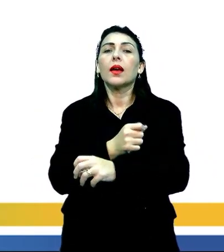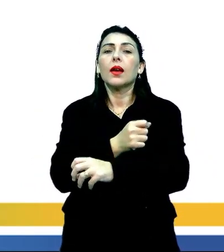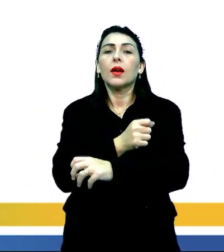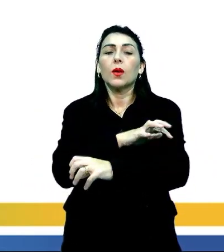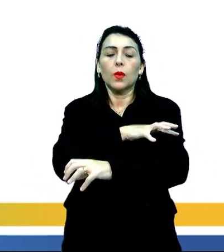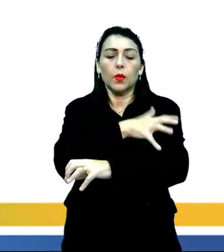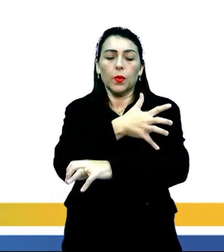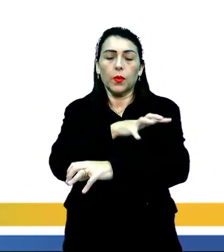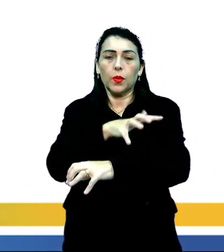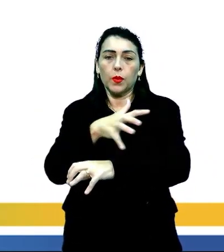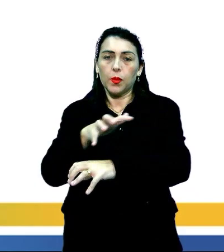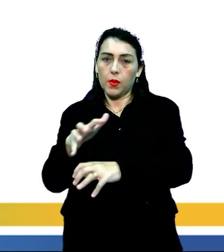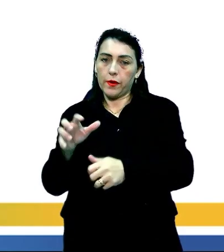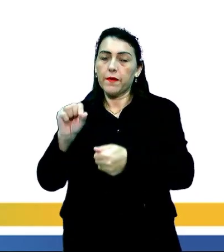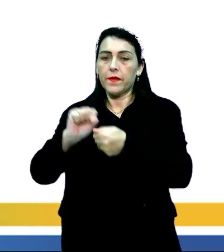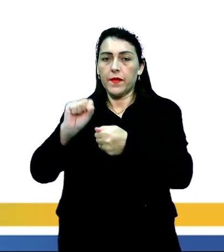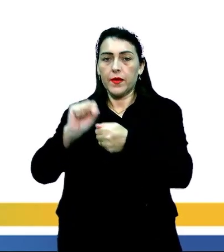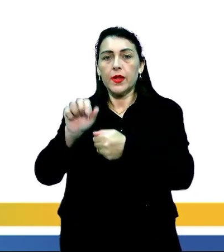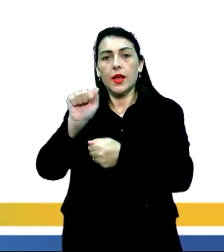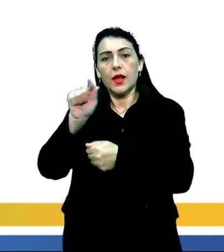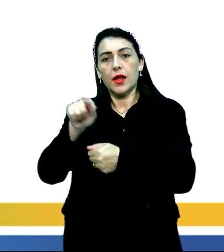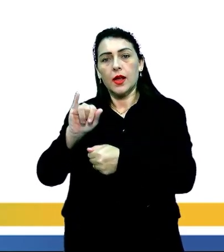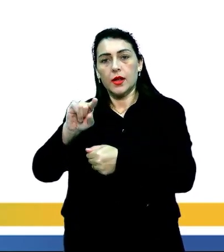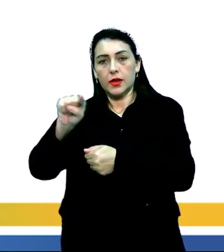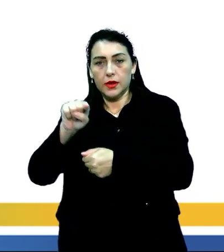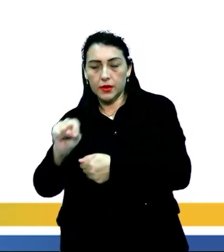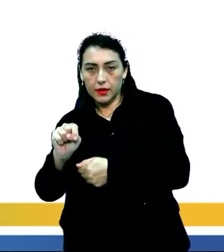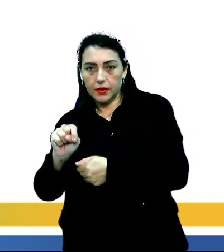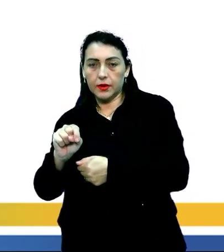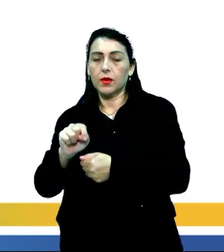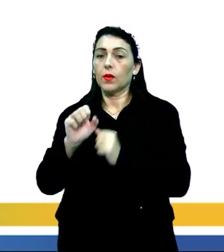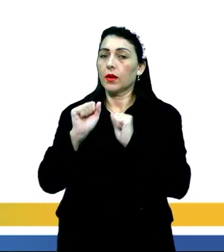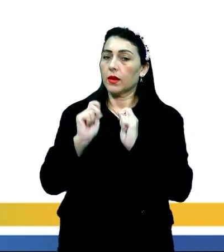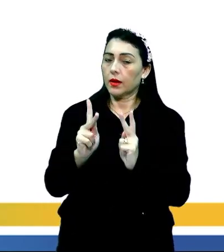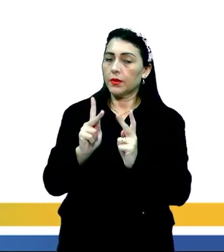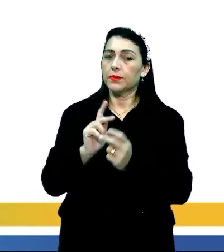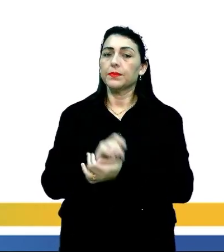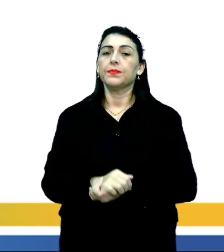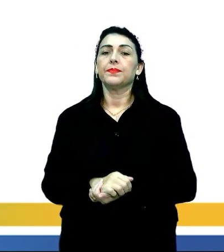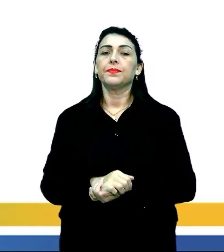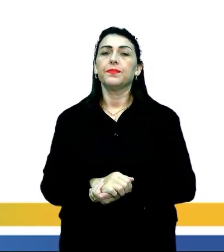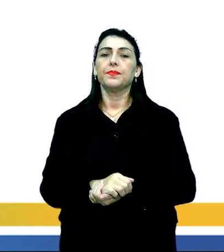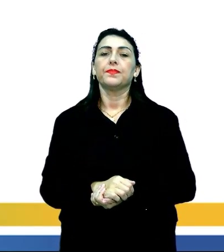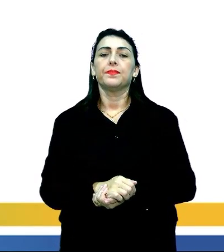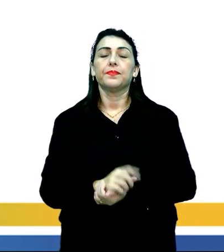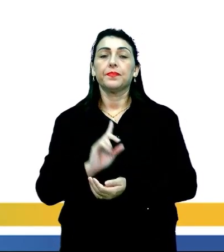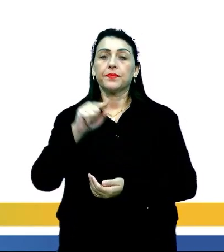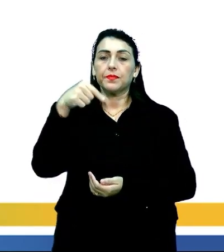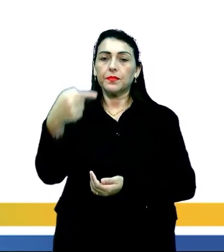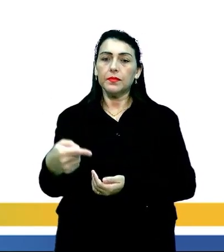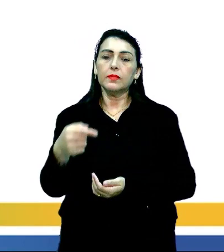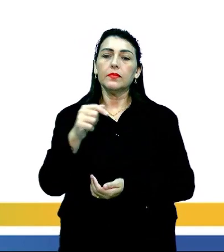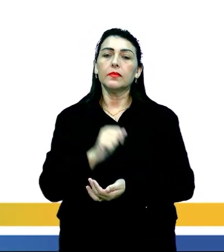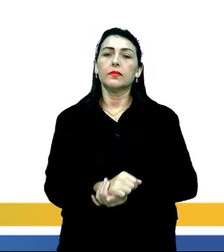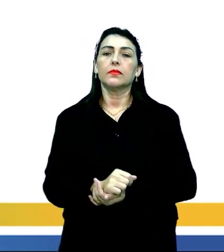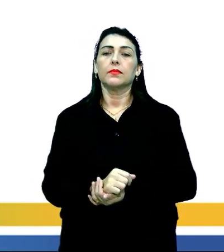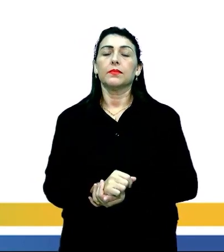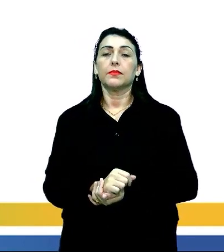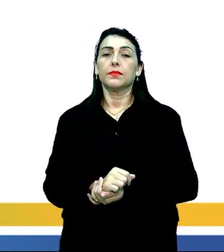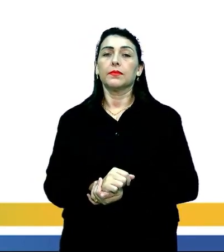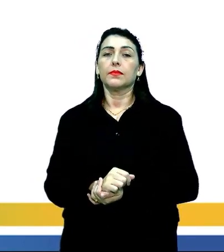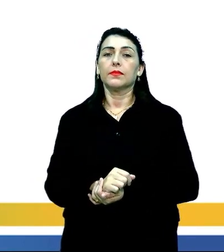classificação feita pelo Aziz Nassib Abissab. Ok, pessoal? Vamos então ao próximo